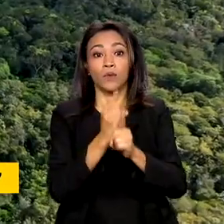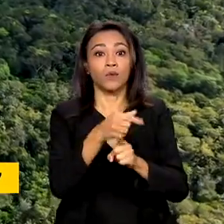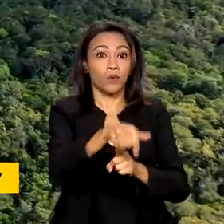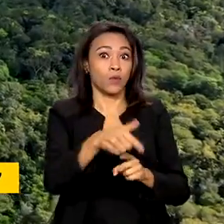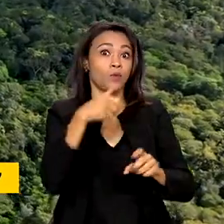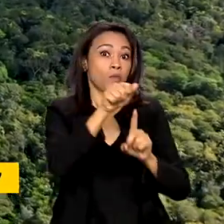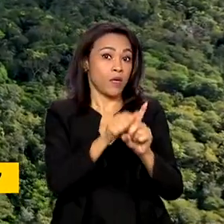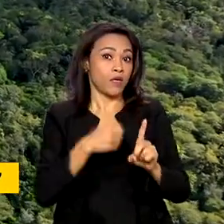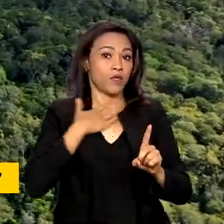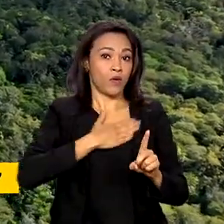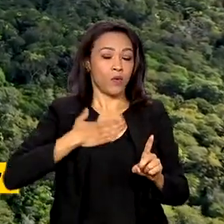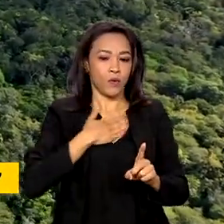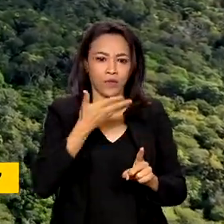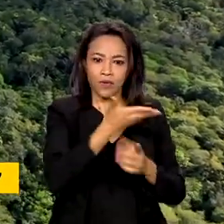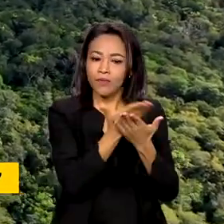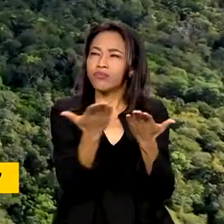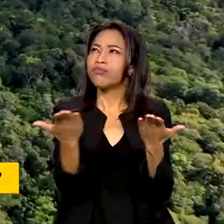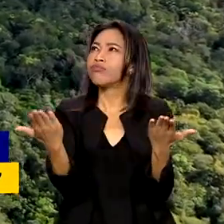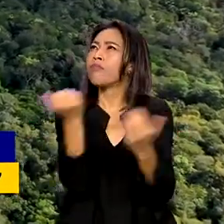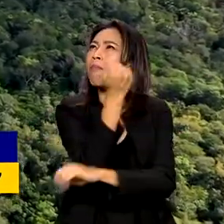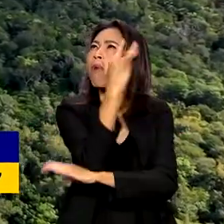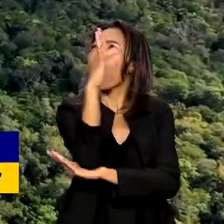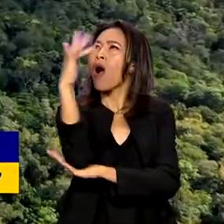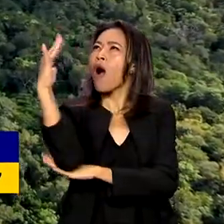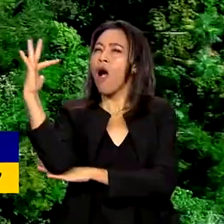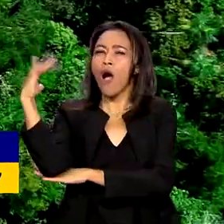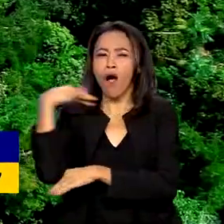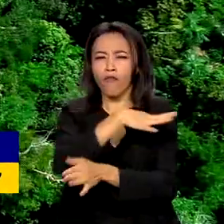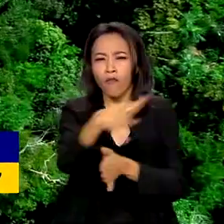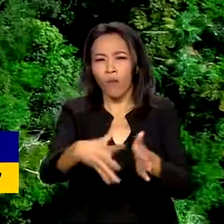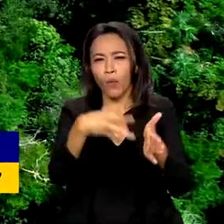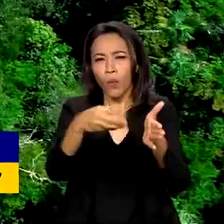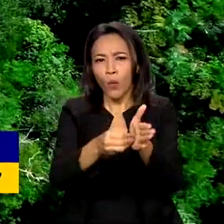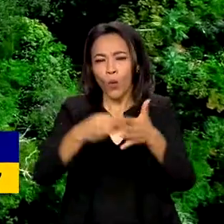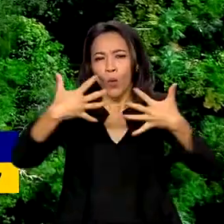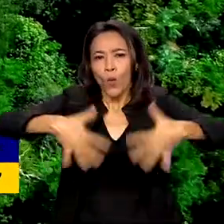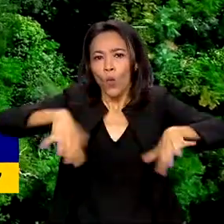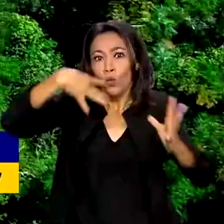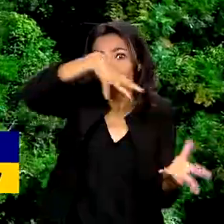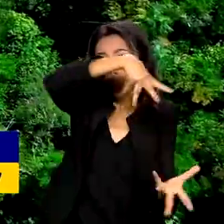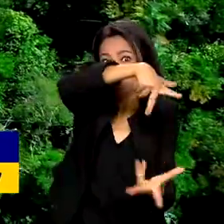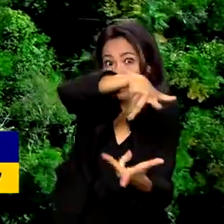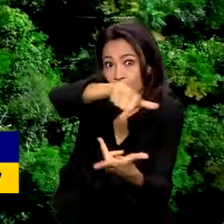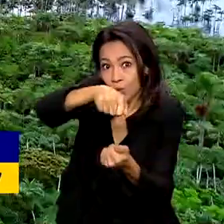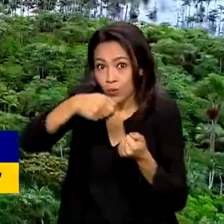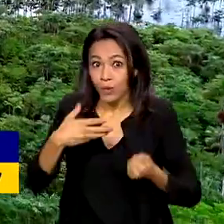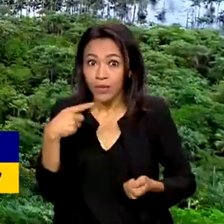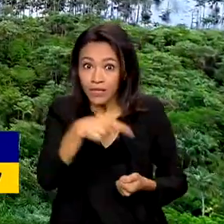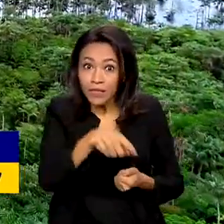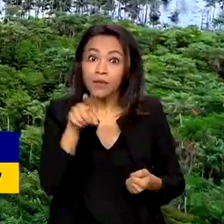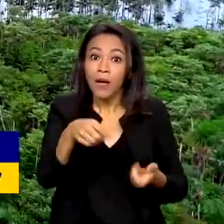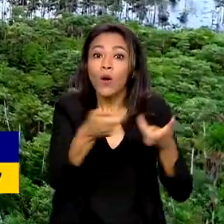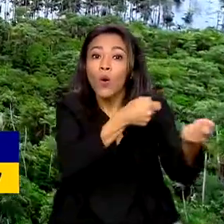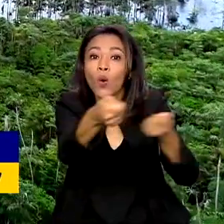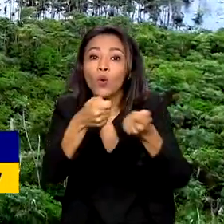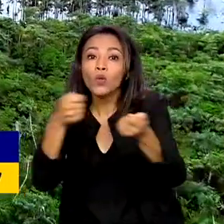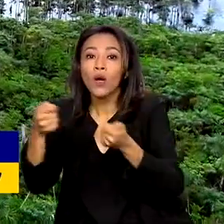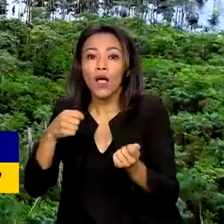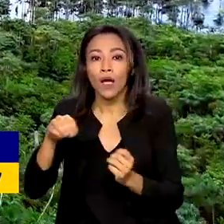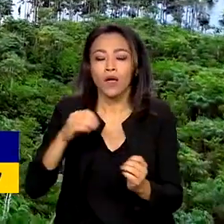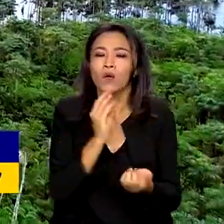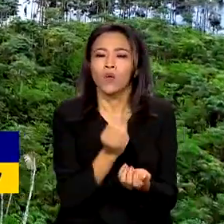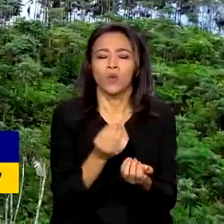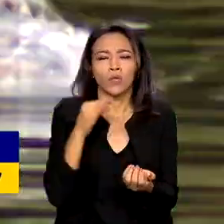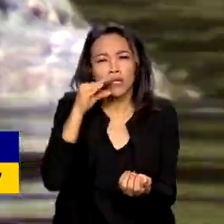A Amazônia é a maior floresta tropical do mundo, considerada peça-chave para a contenção do aquecimento global e lar da